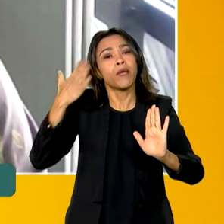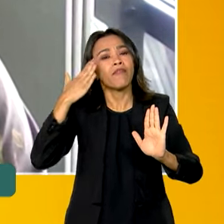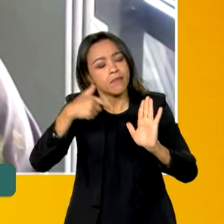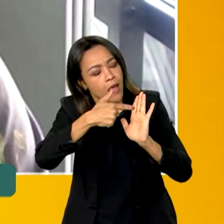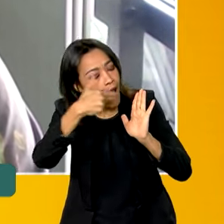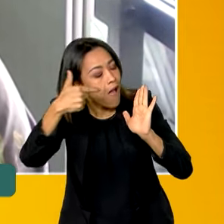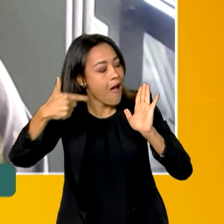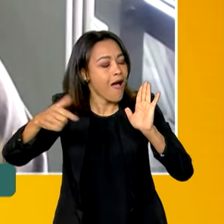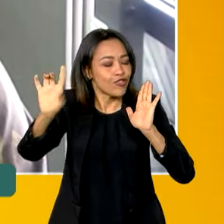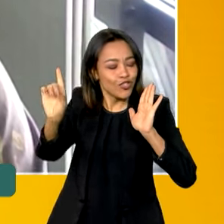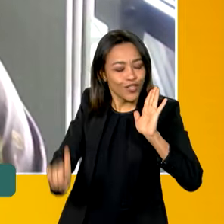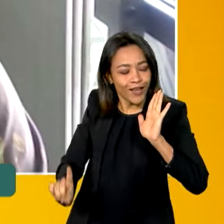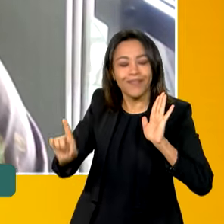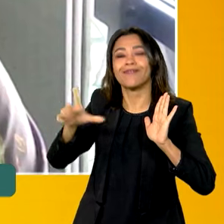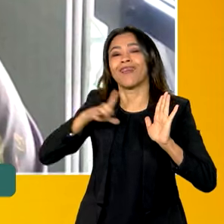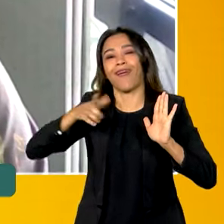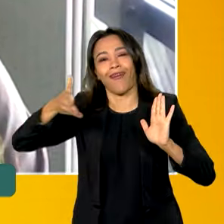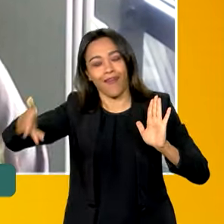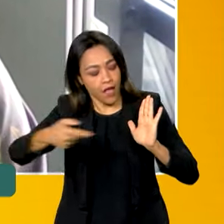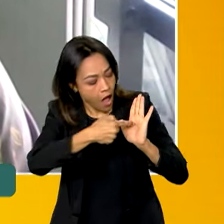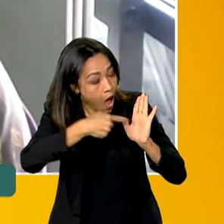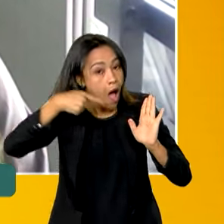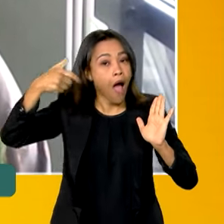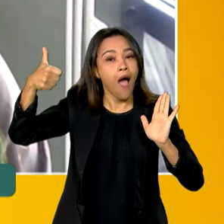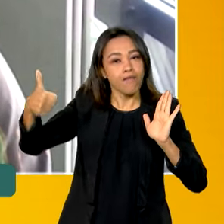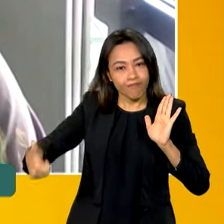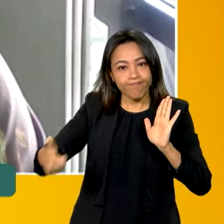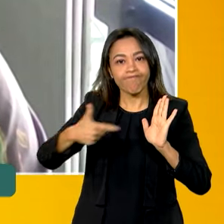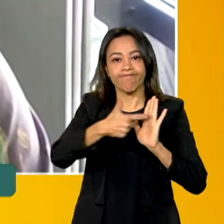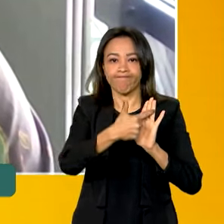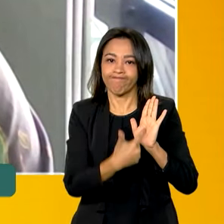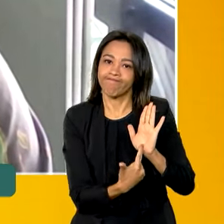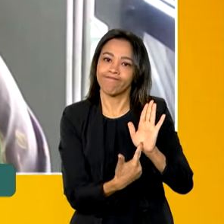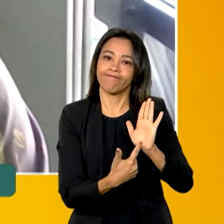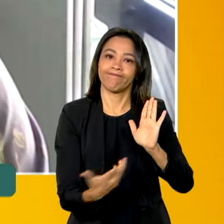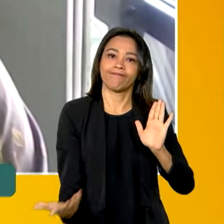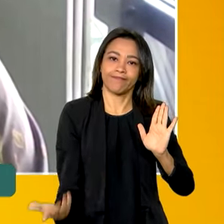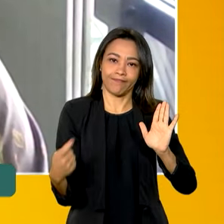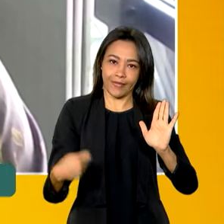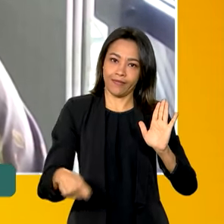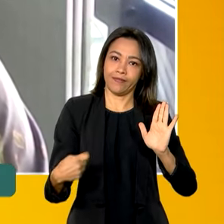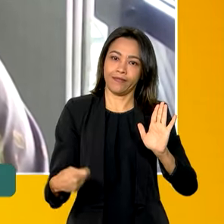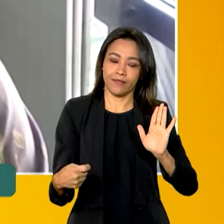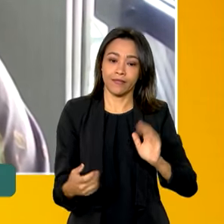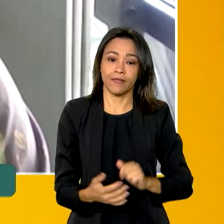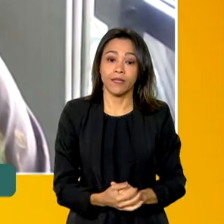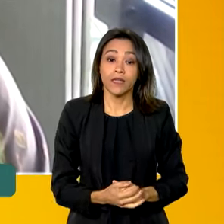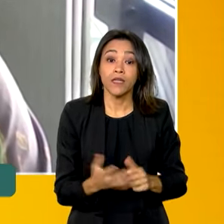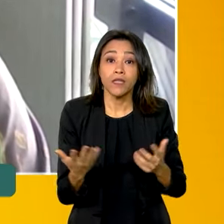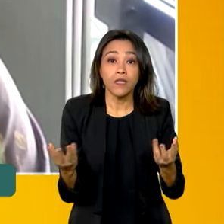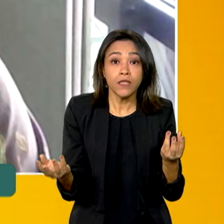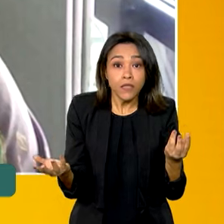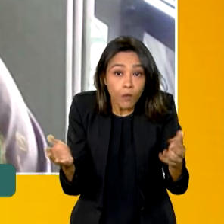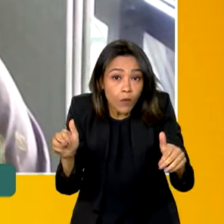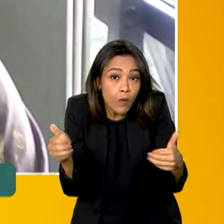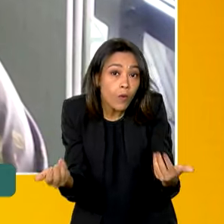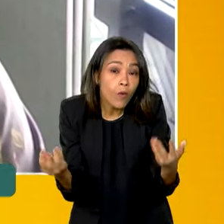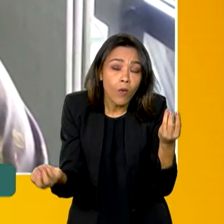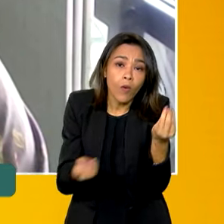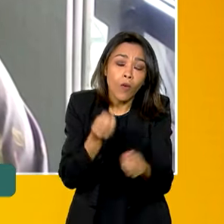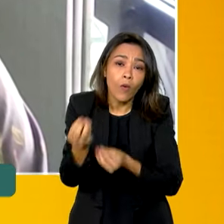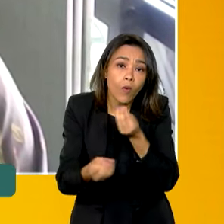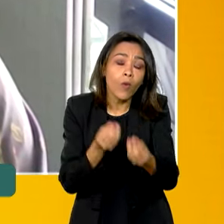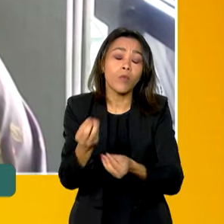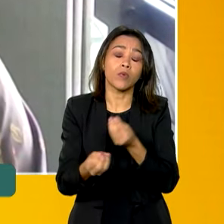direitos têm, essas pessoas têm, e como se pode, então, fazer trabalhar